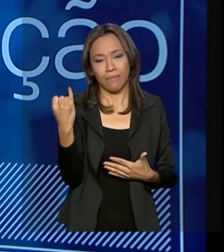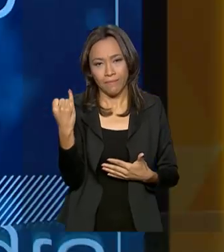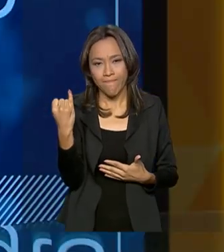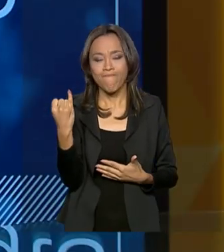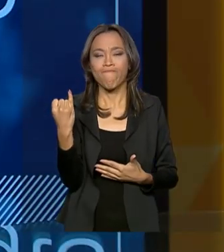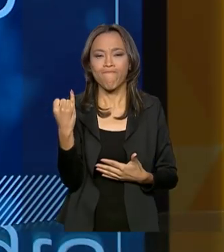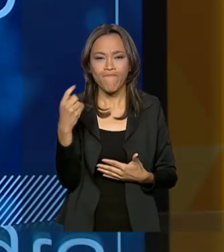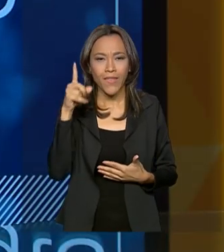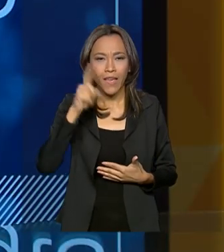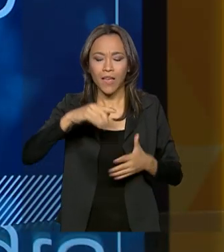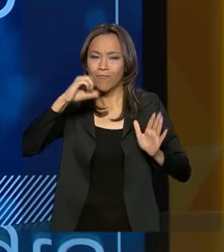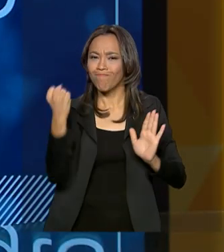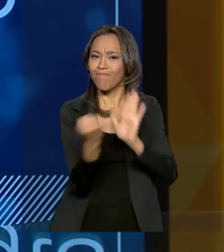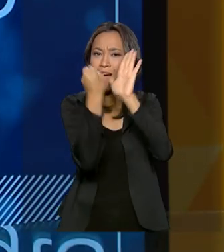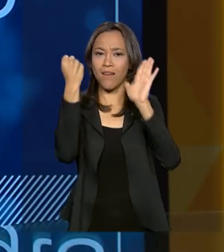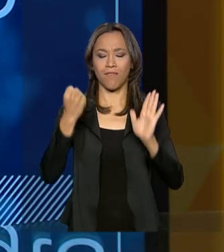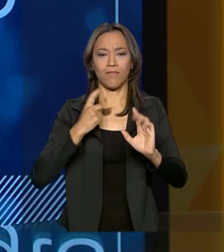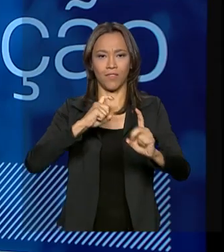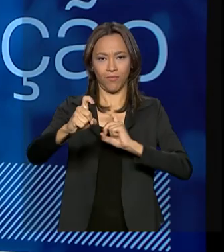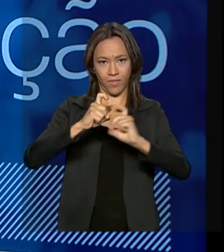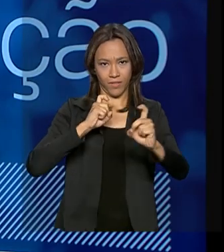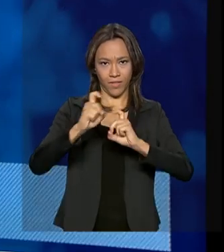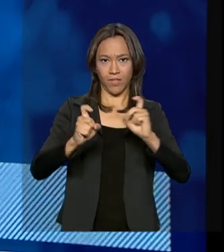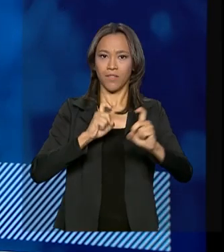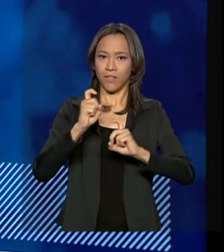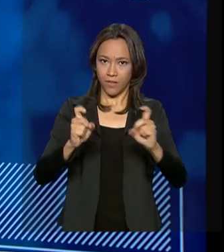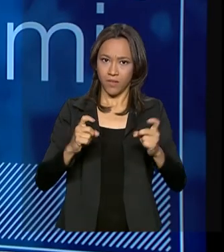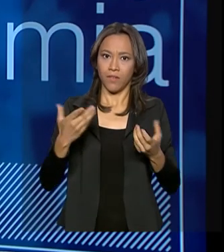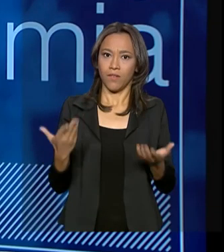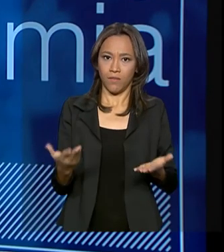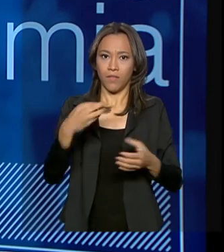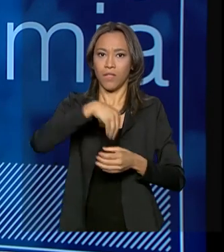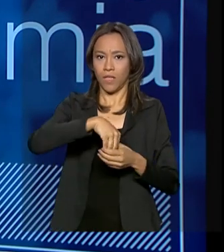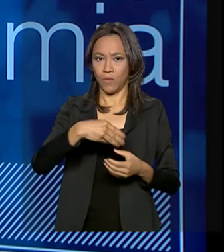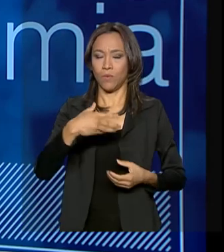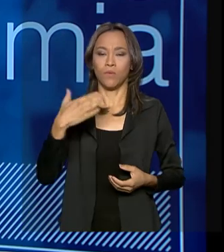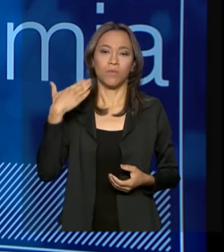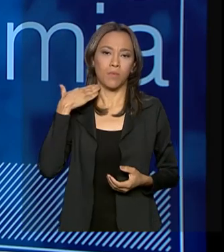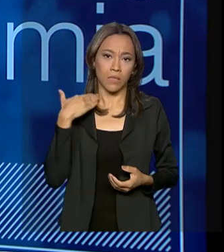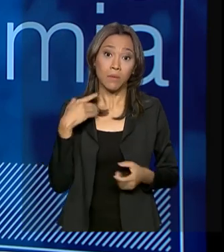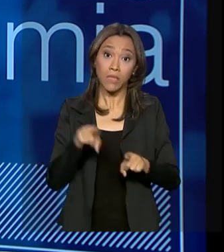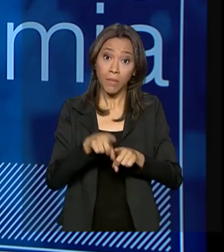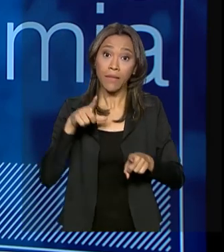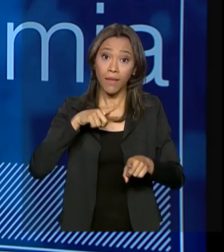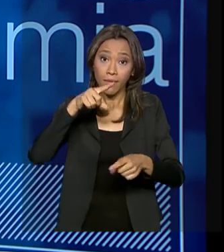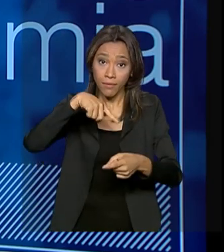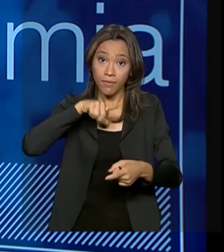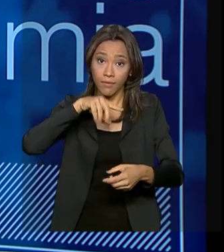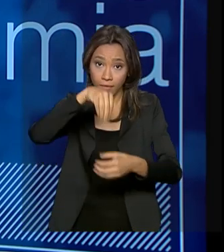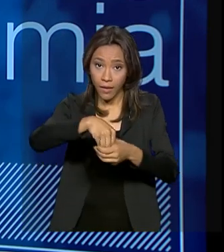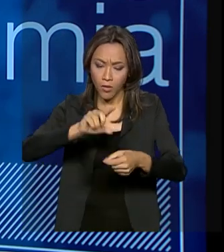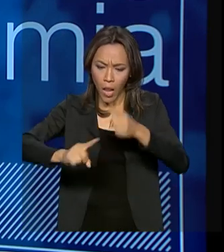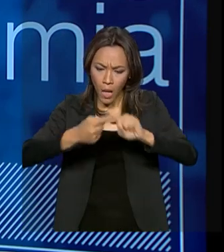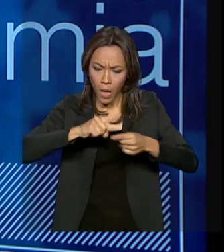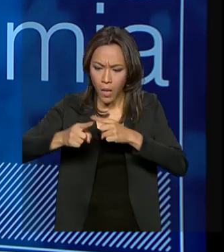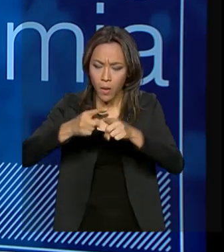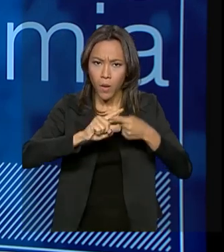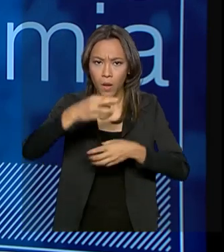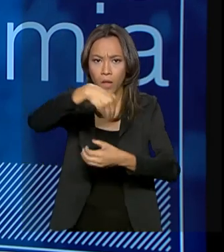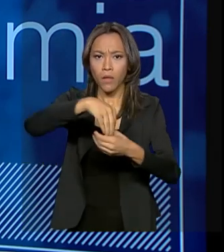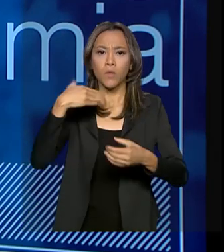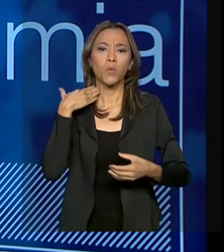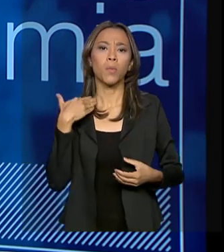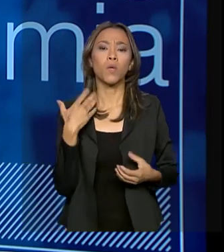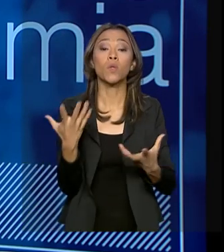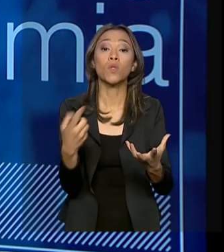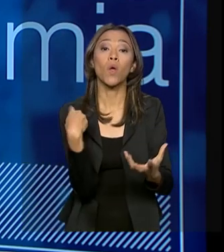um marco dessa gestão, obrigatório e também uma discussão interna. Ou seja, o que nós queremos é que as